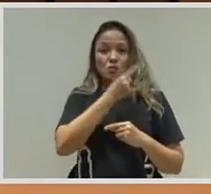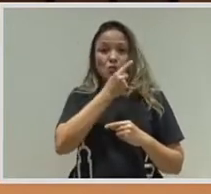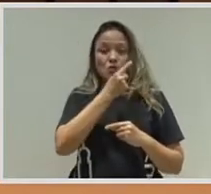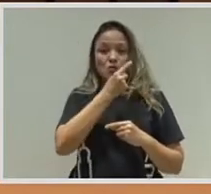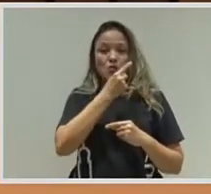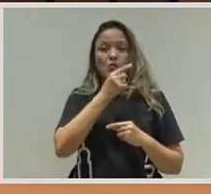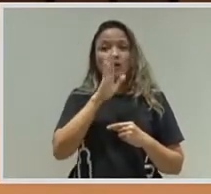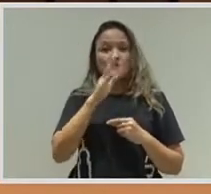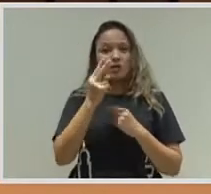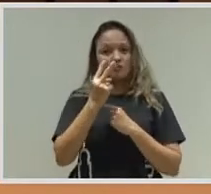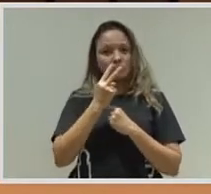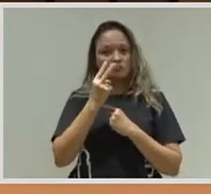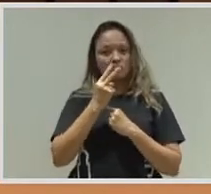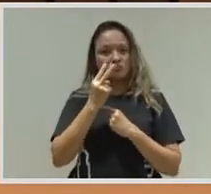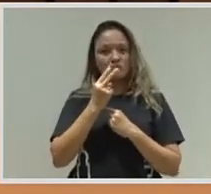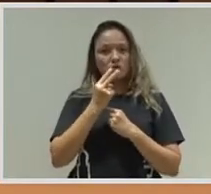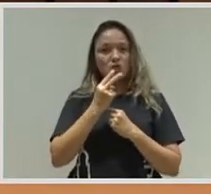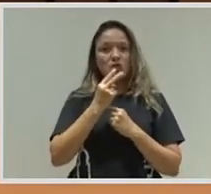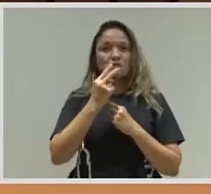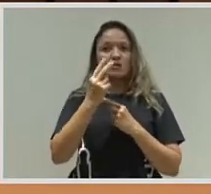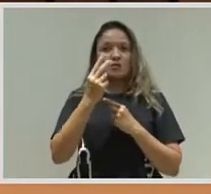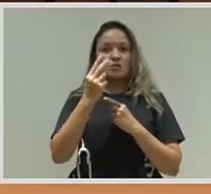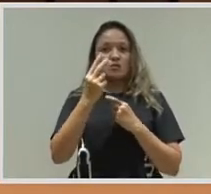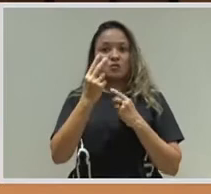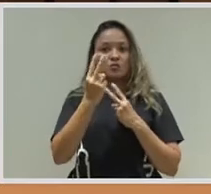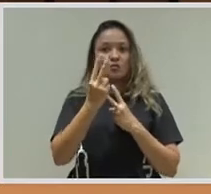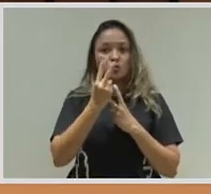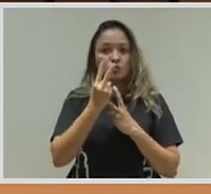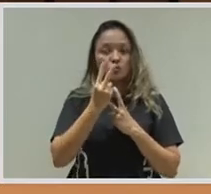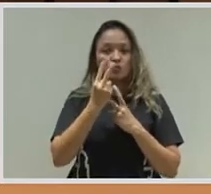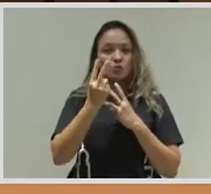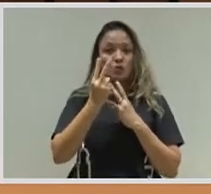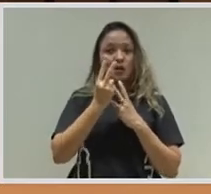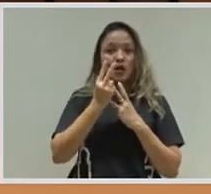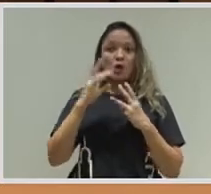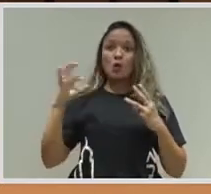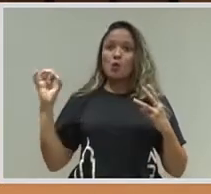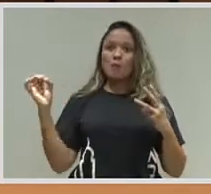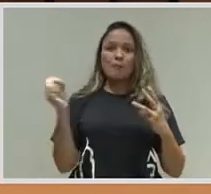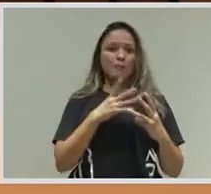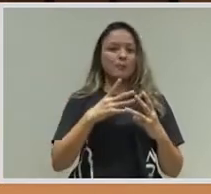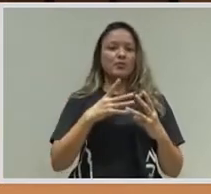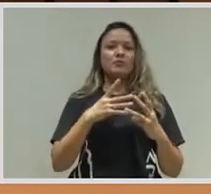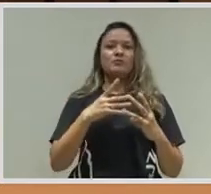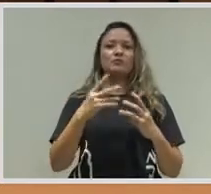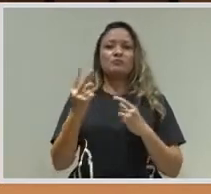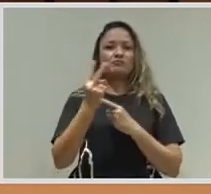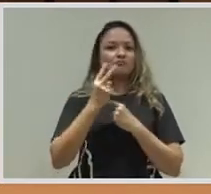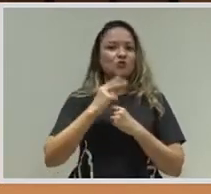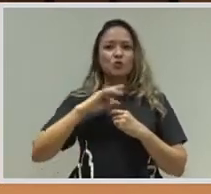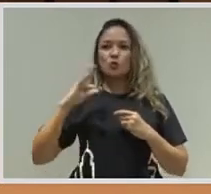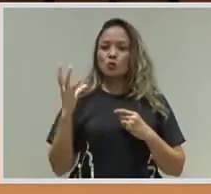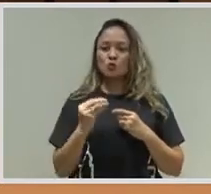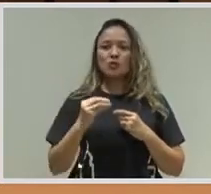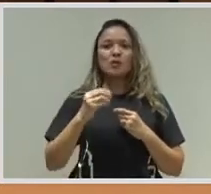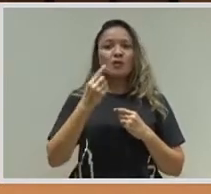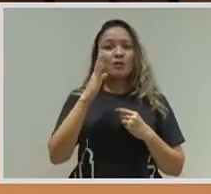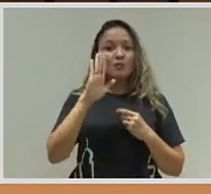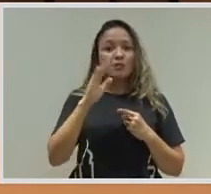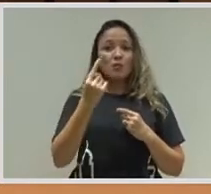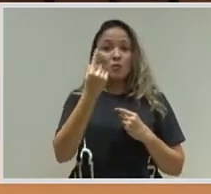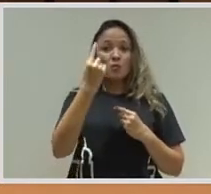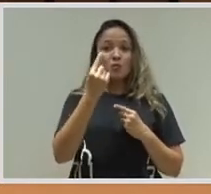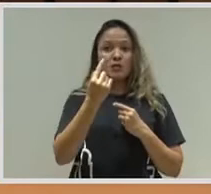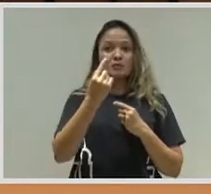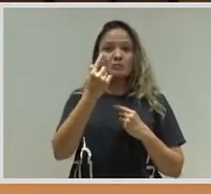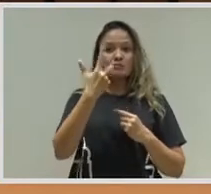Tem vários indícios nesse sentido, com uma eficácia de 76%. Isso tudo está publicado. Acontece que não se sabe